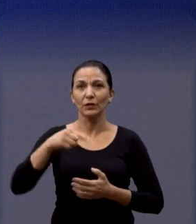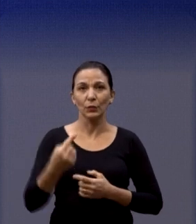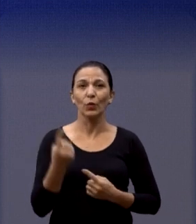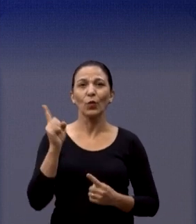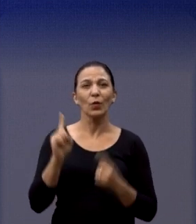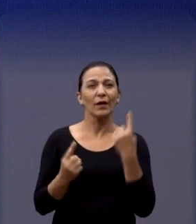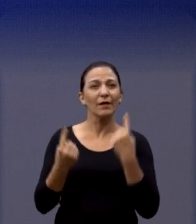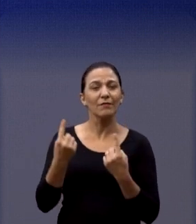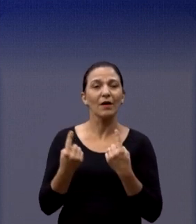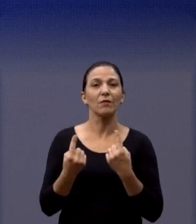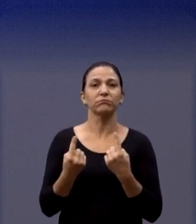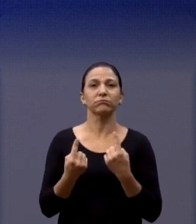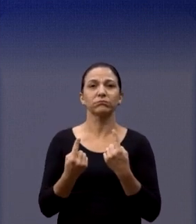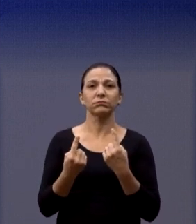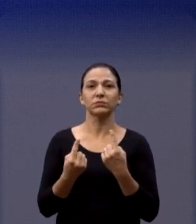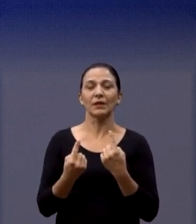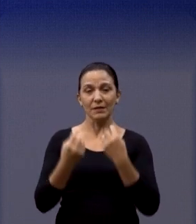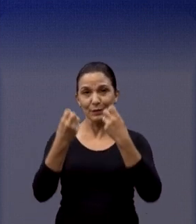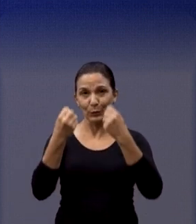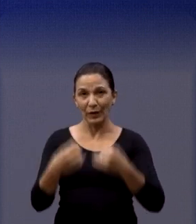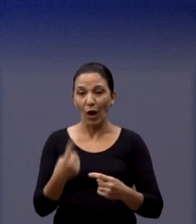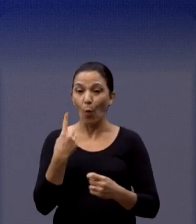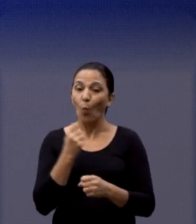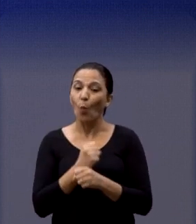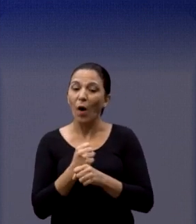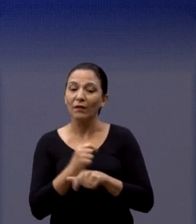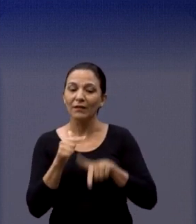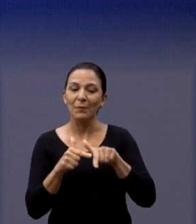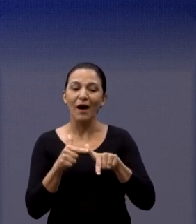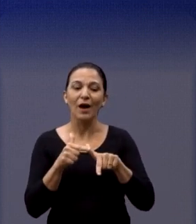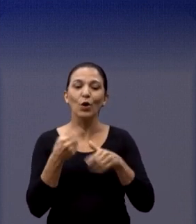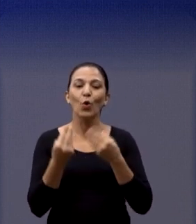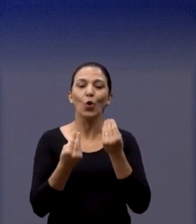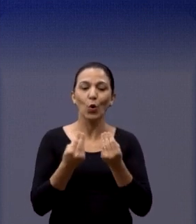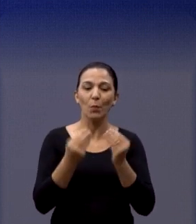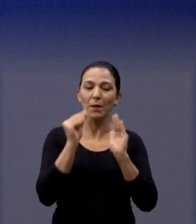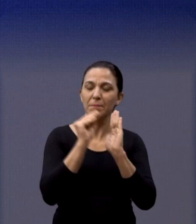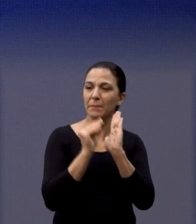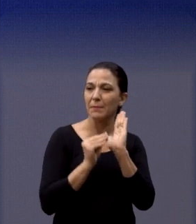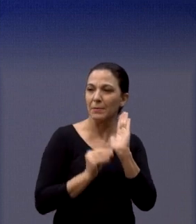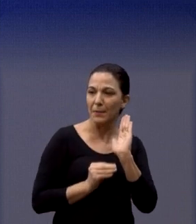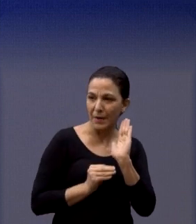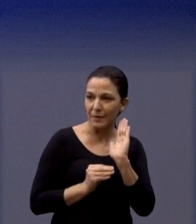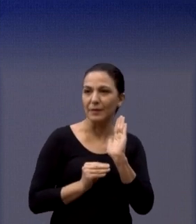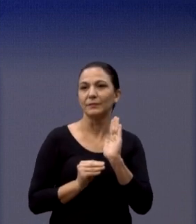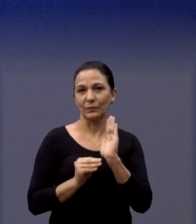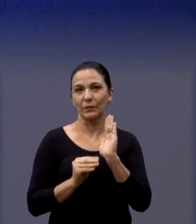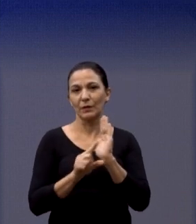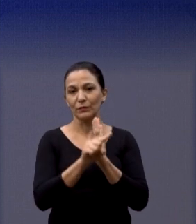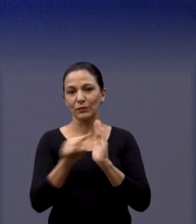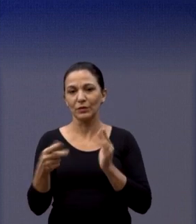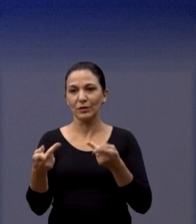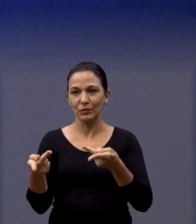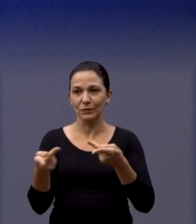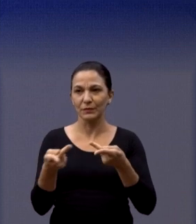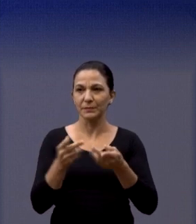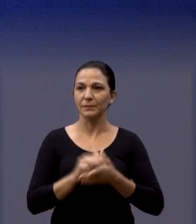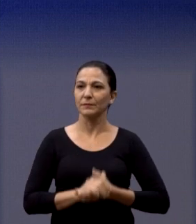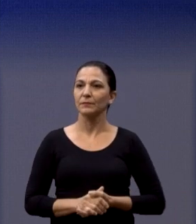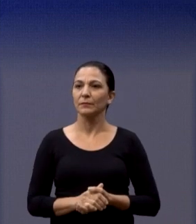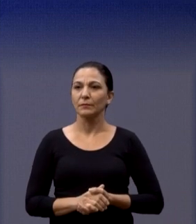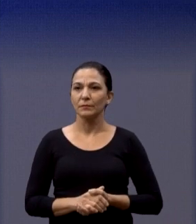carnaval, aí uma prestação de contas deste um ano. E aí depois já estão todas e todos convidados. Pode passar?